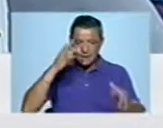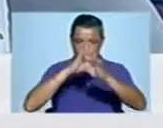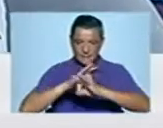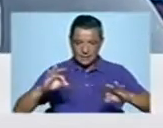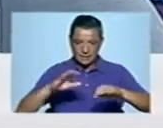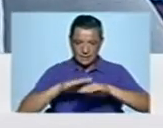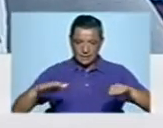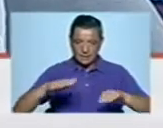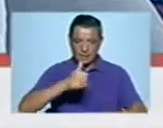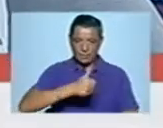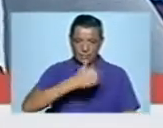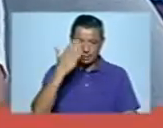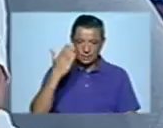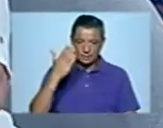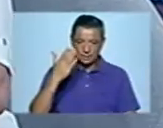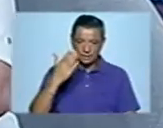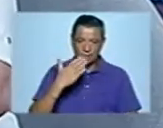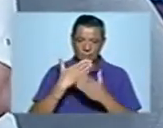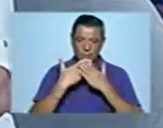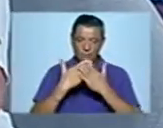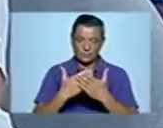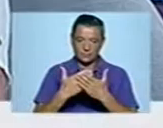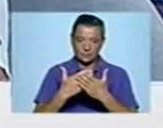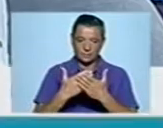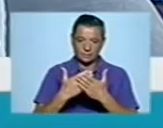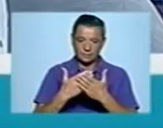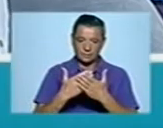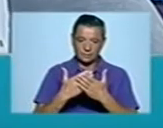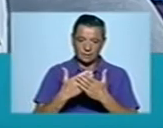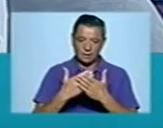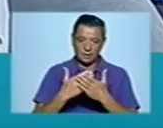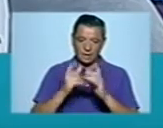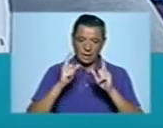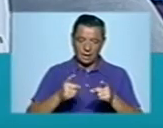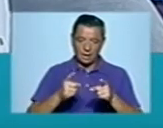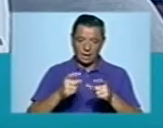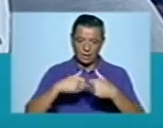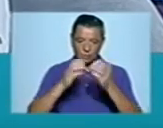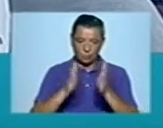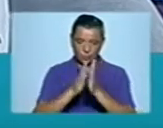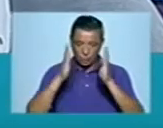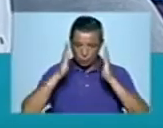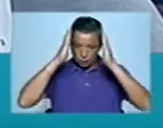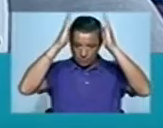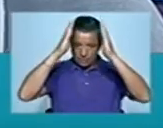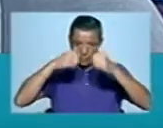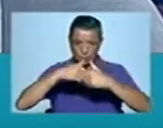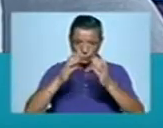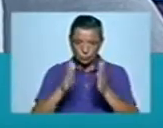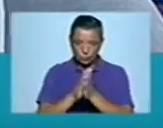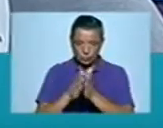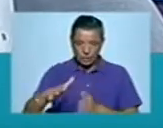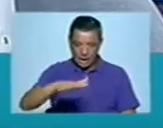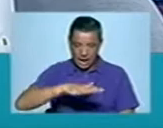Em primeiro lugar, muito bom dia e obrigada pelo convite. E por efetivamente, a Azafama é grande em Tomar e conseguimos envolver todo o